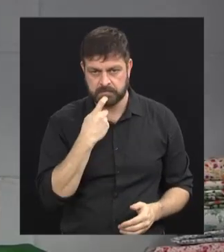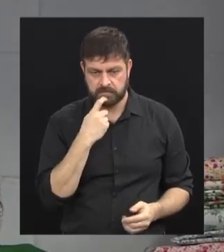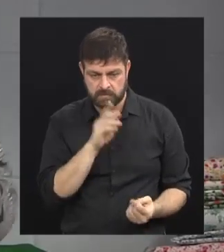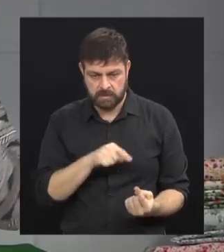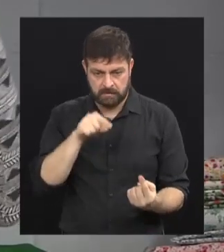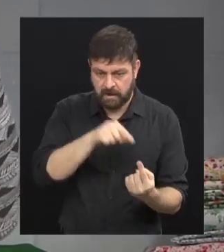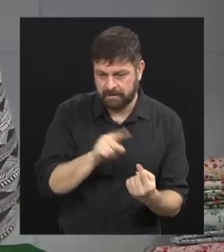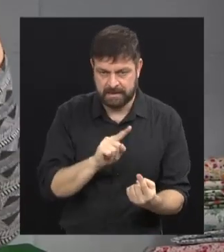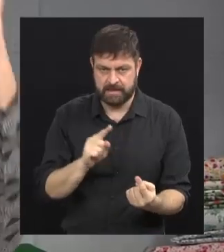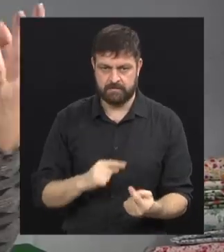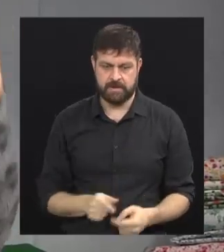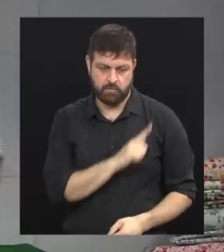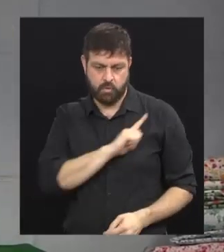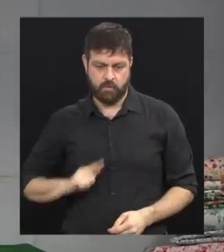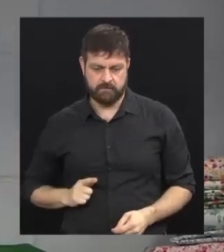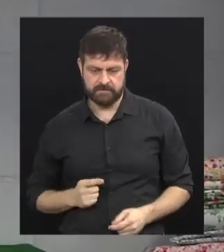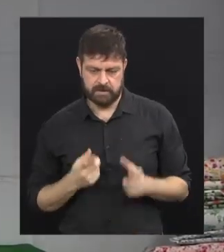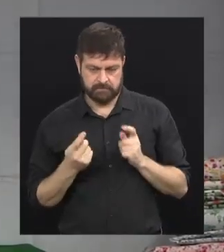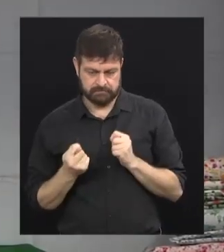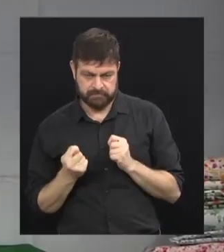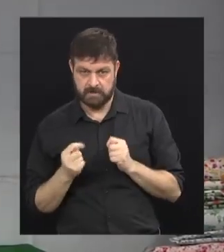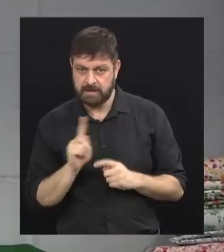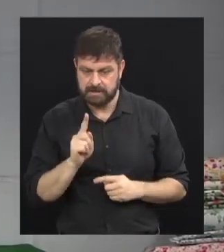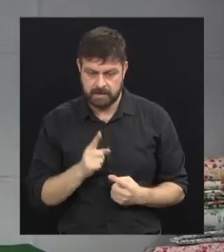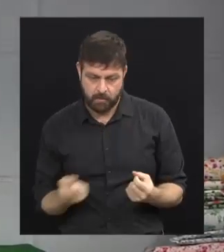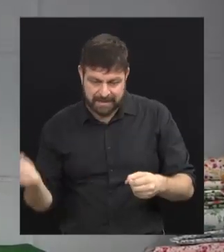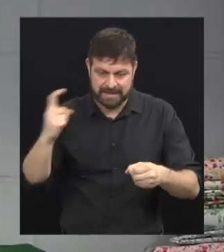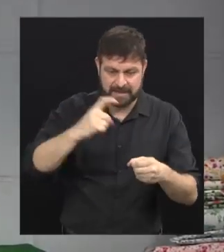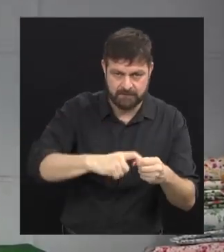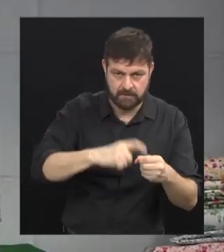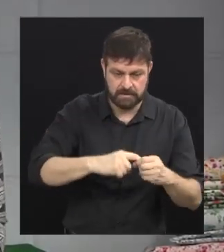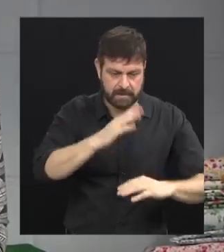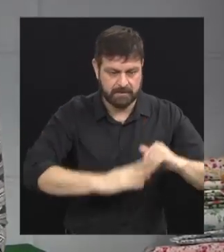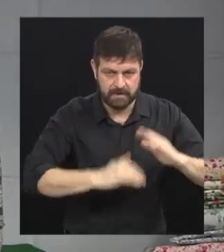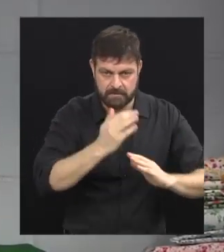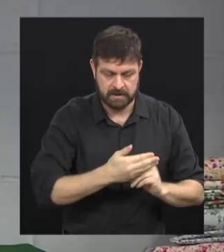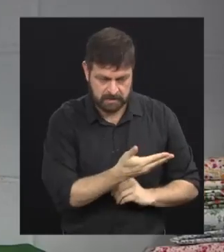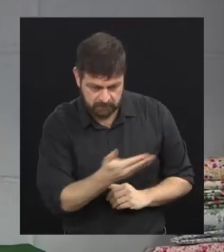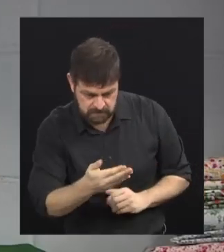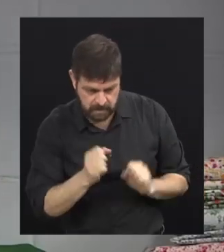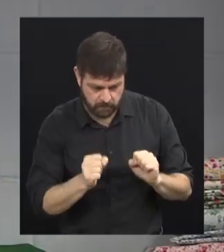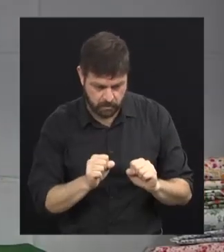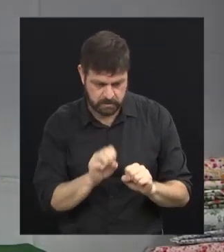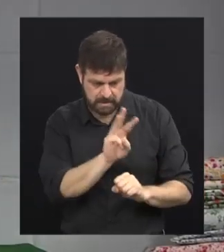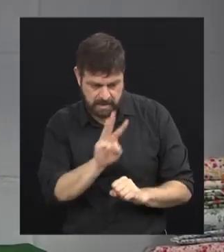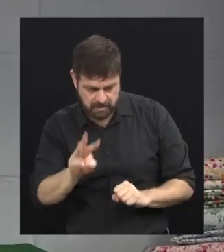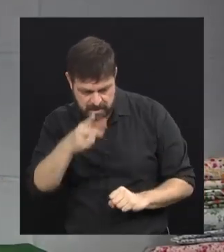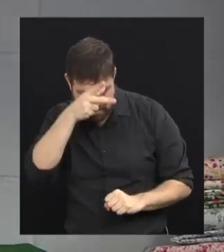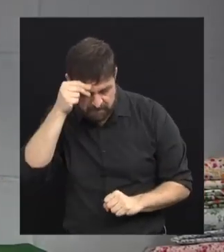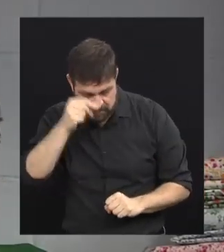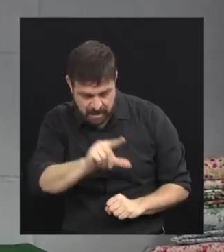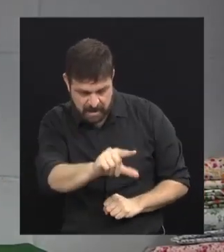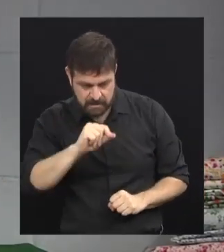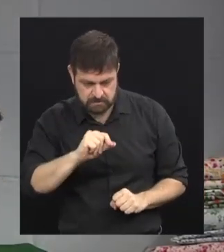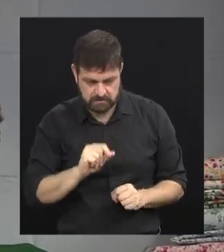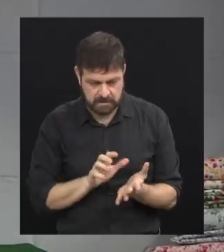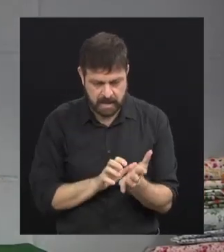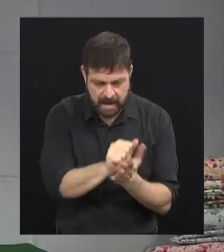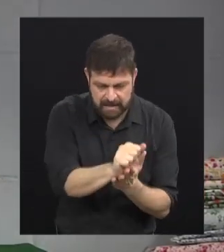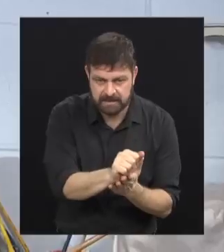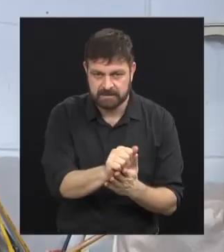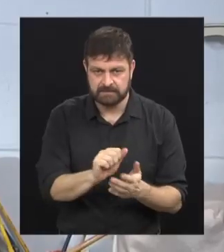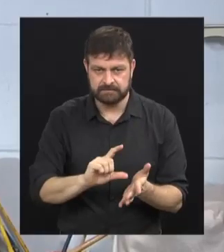voltado para Campinas não, o governo, esse recurso volta direto para as mãos de vocês. É só entrar no site da Prefeitura, escolher,